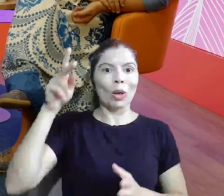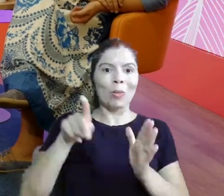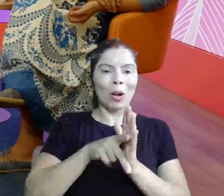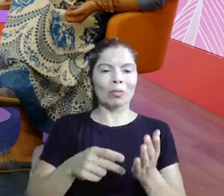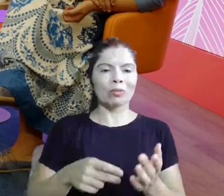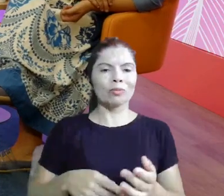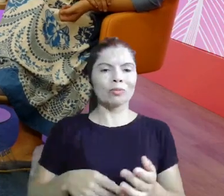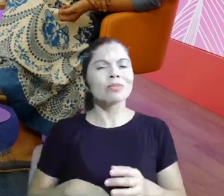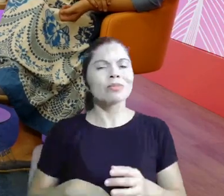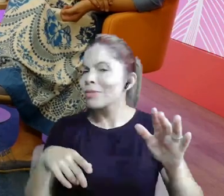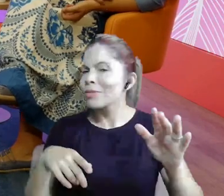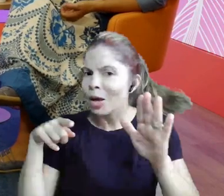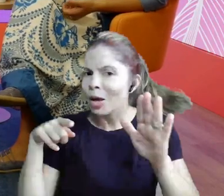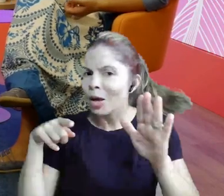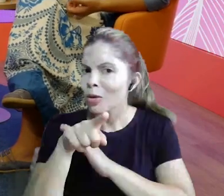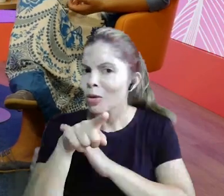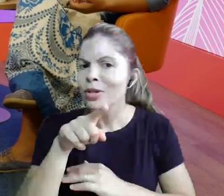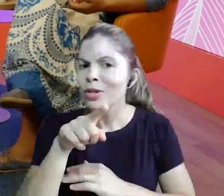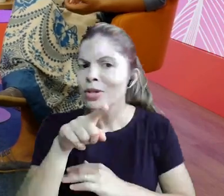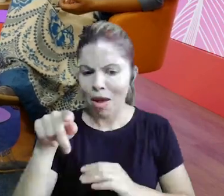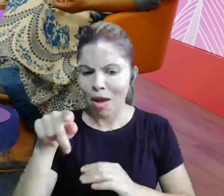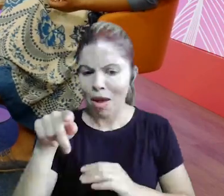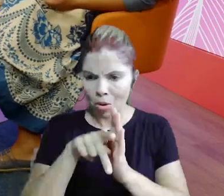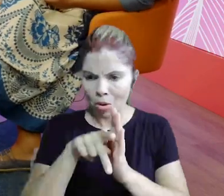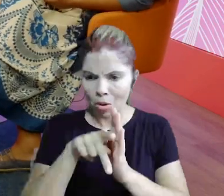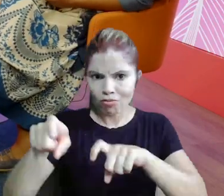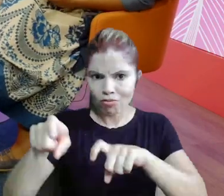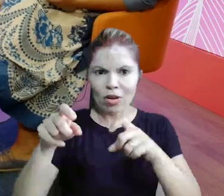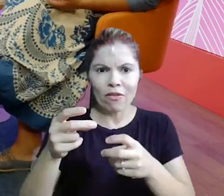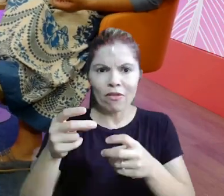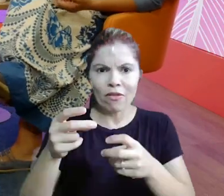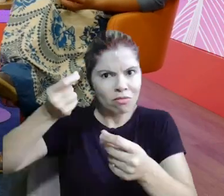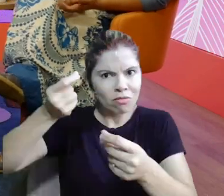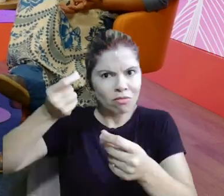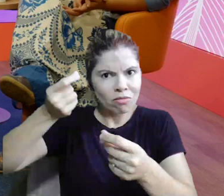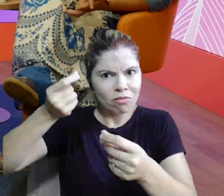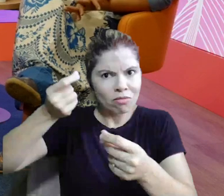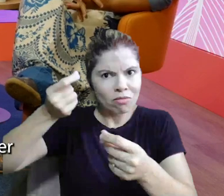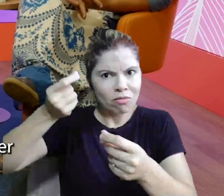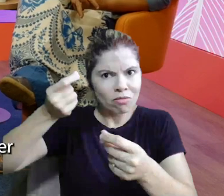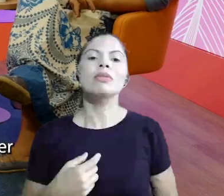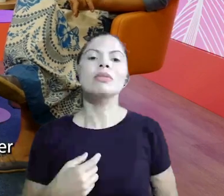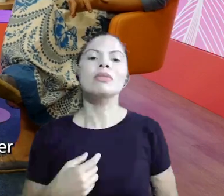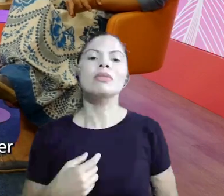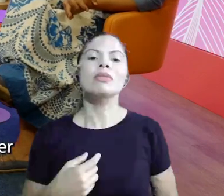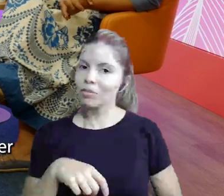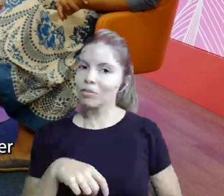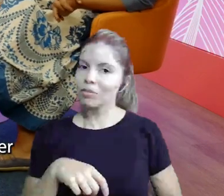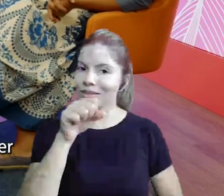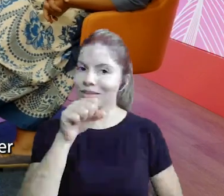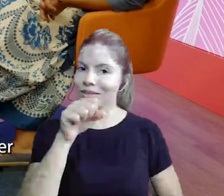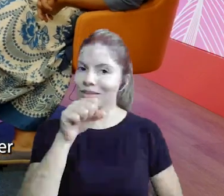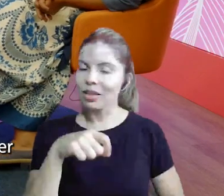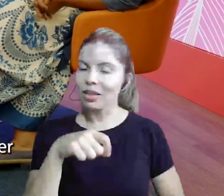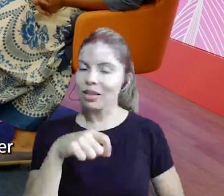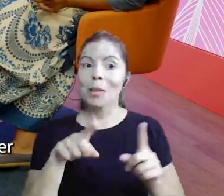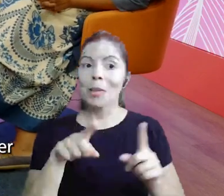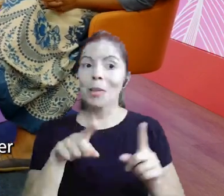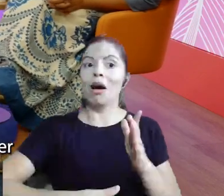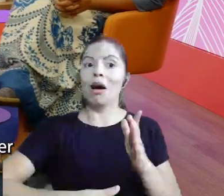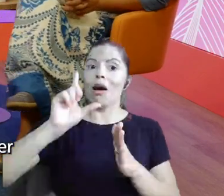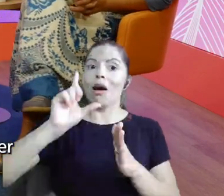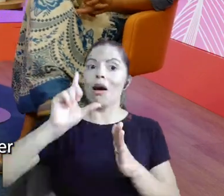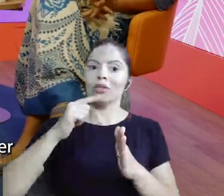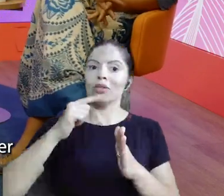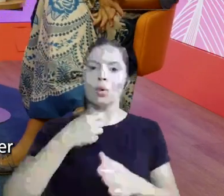é agrônoma, você é produtora rural há muitos anos? Eu sou produtora rural, mas antes de ser